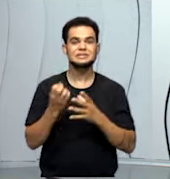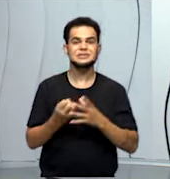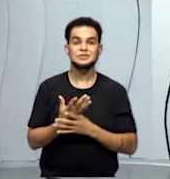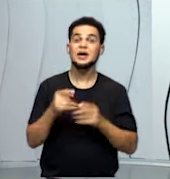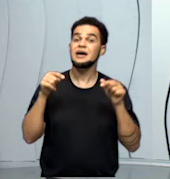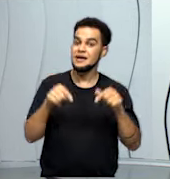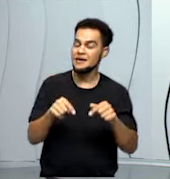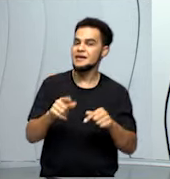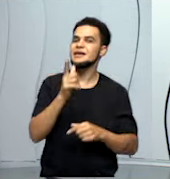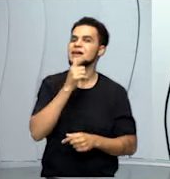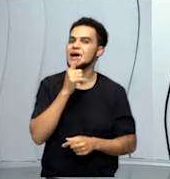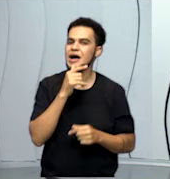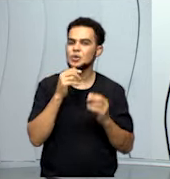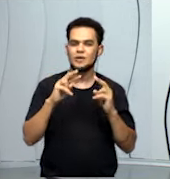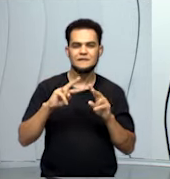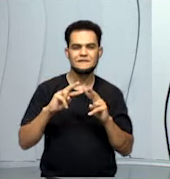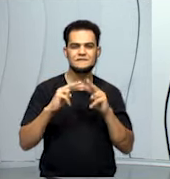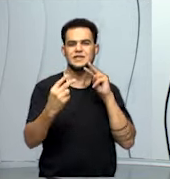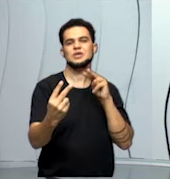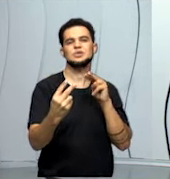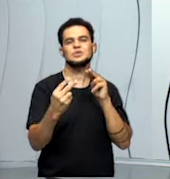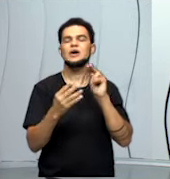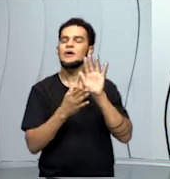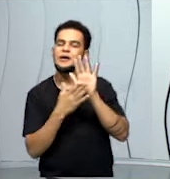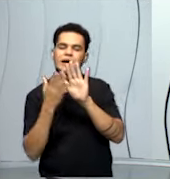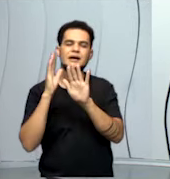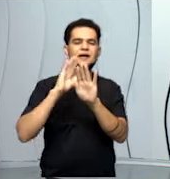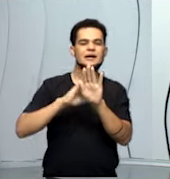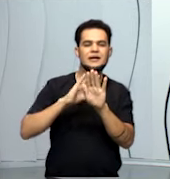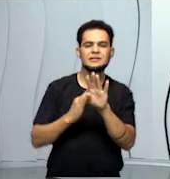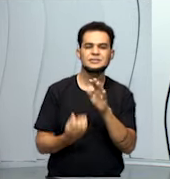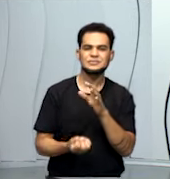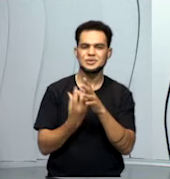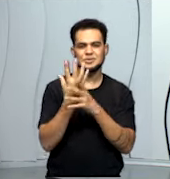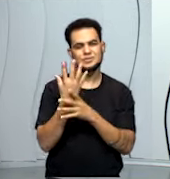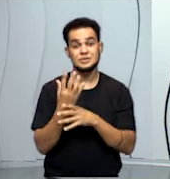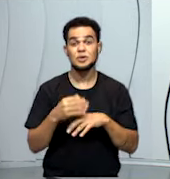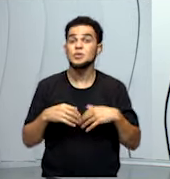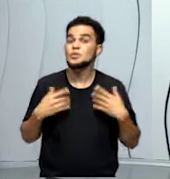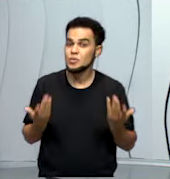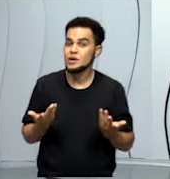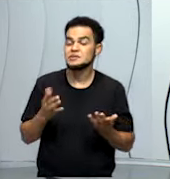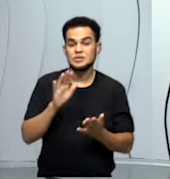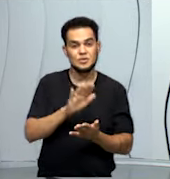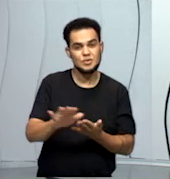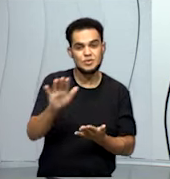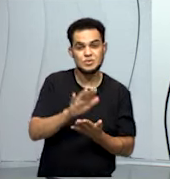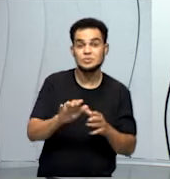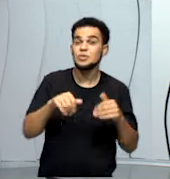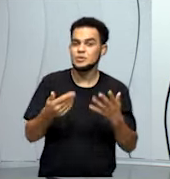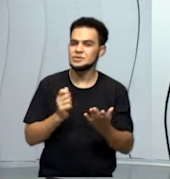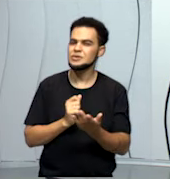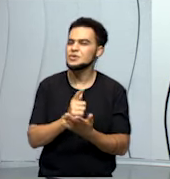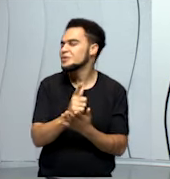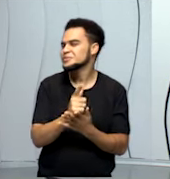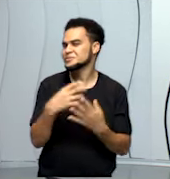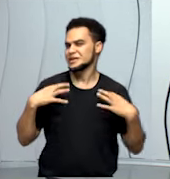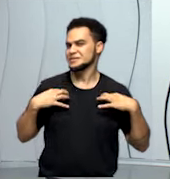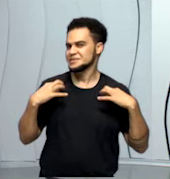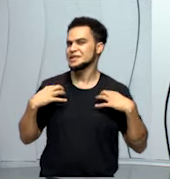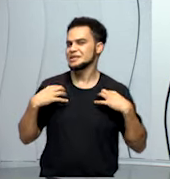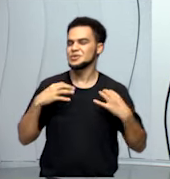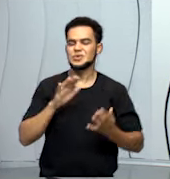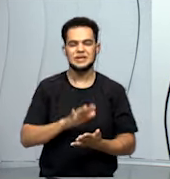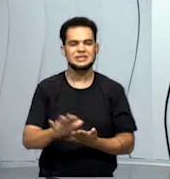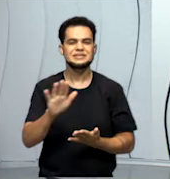isso tudo tem componentes que gastam muita água para serem produzidos. Então, isso é água virtual, é a água que está